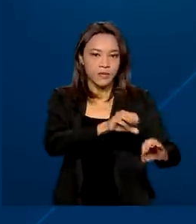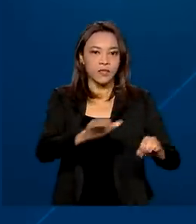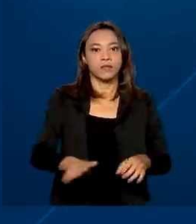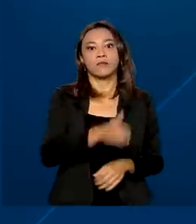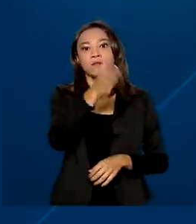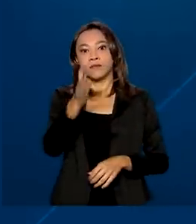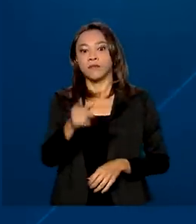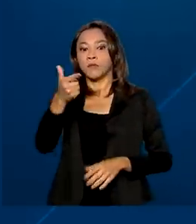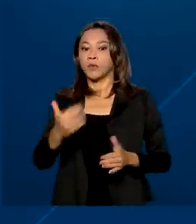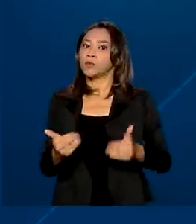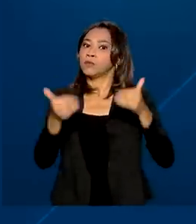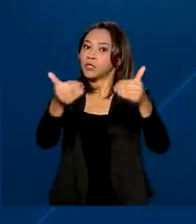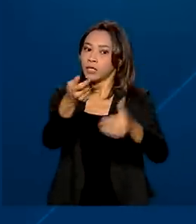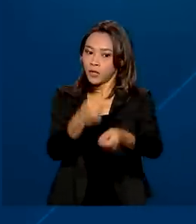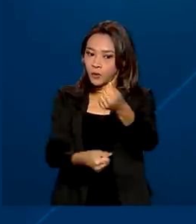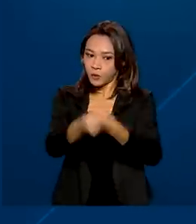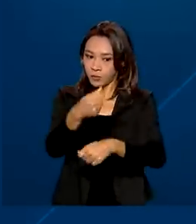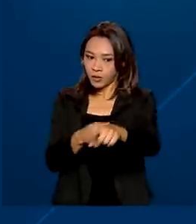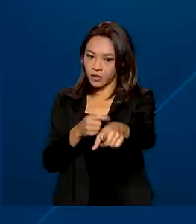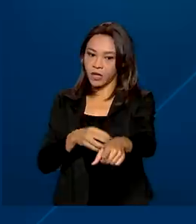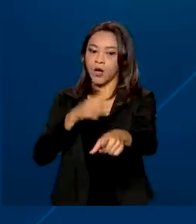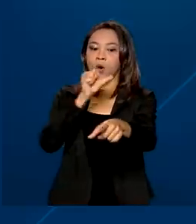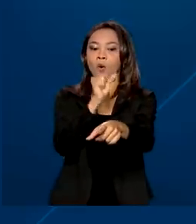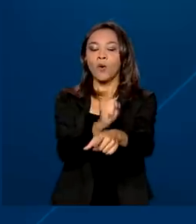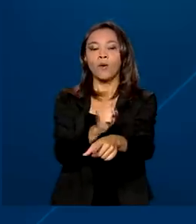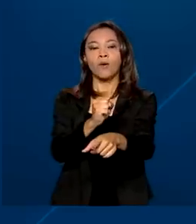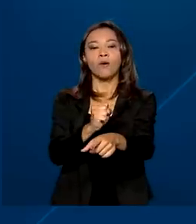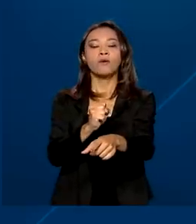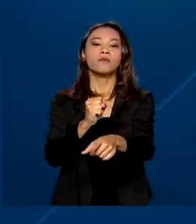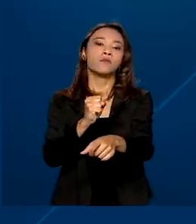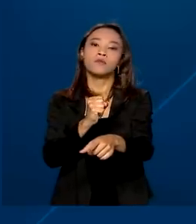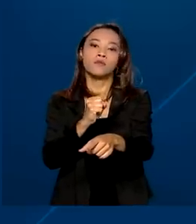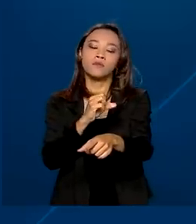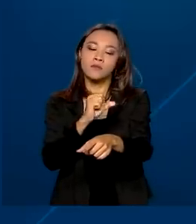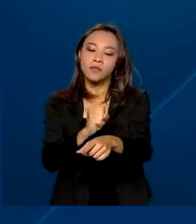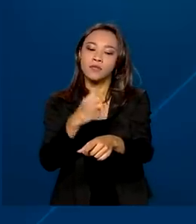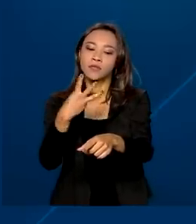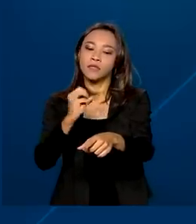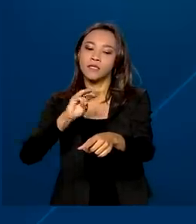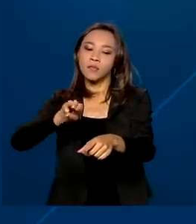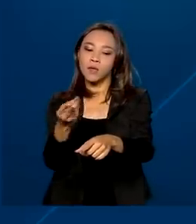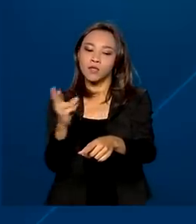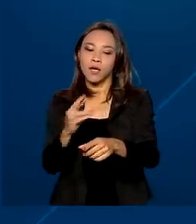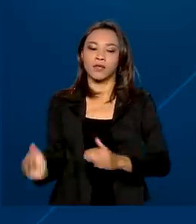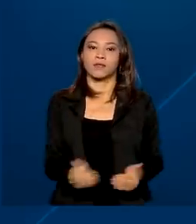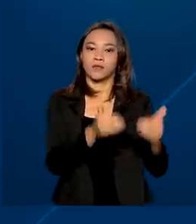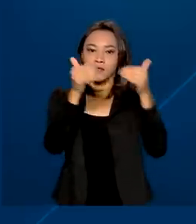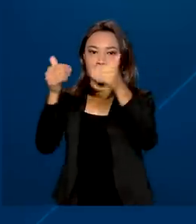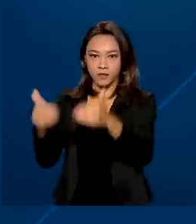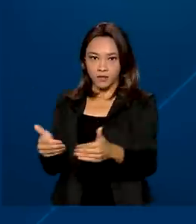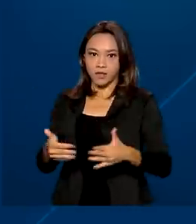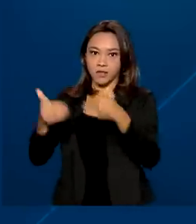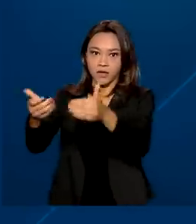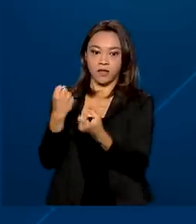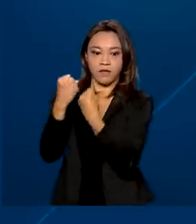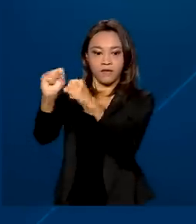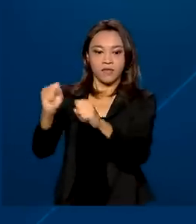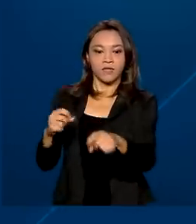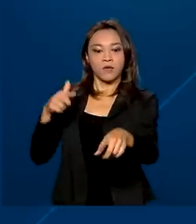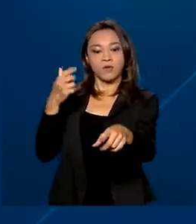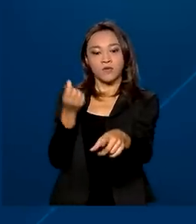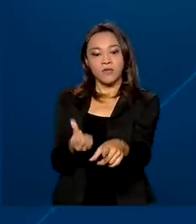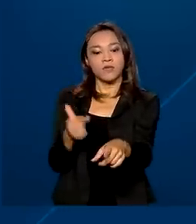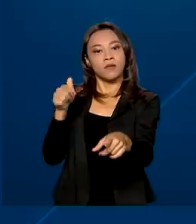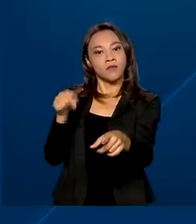vem o Ministério da Economia com 830 milhões de reais e a Defesa com 670 milhões.